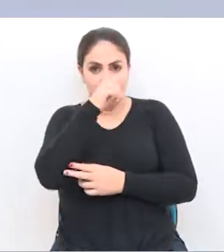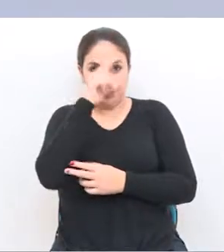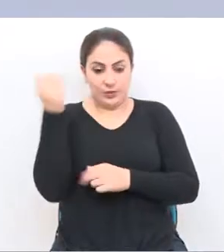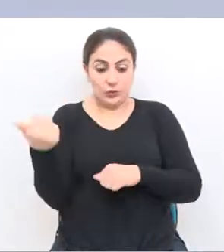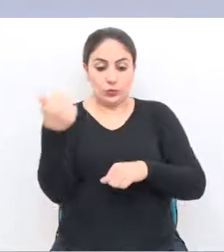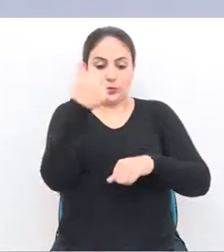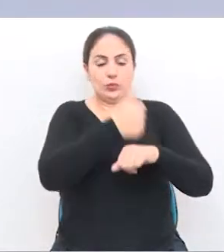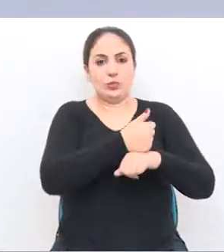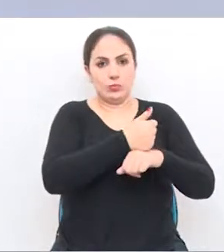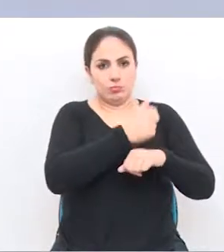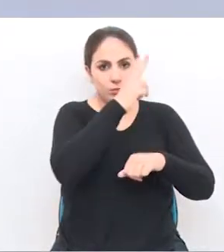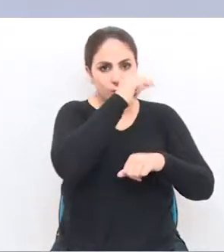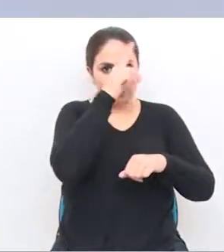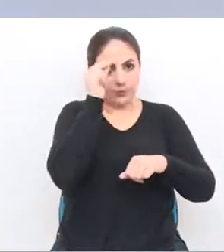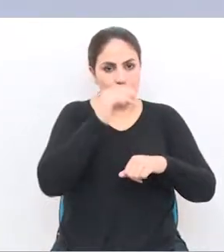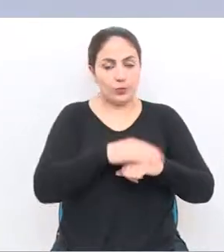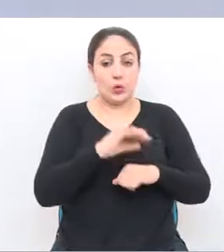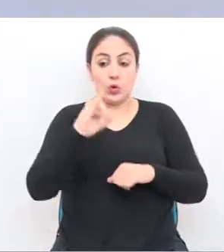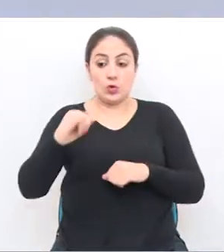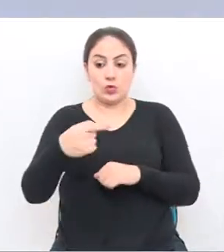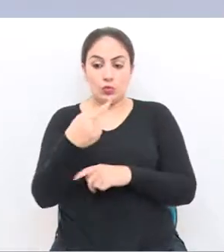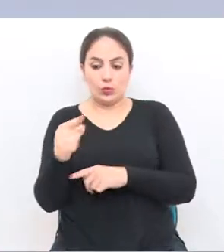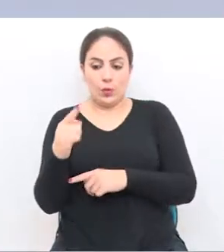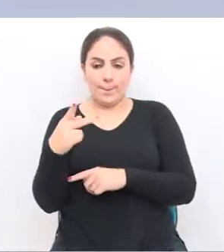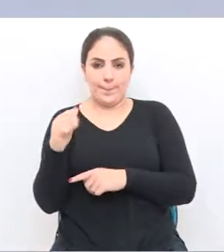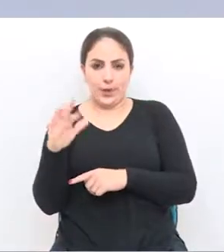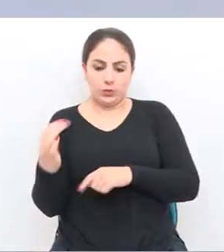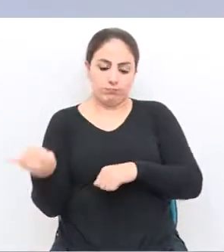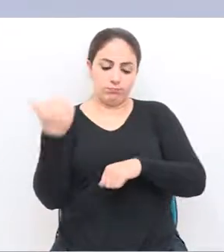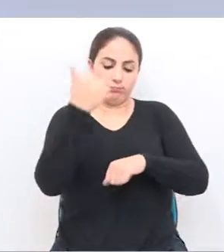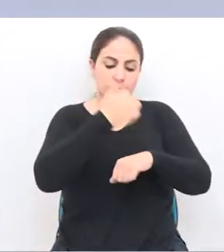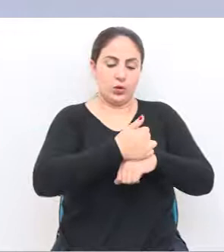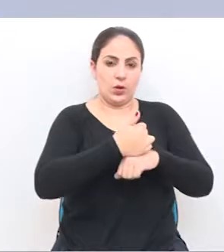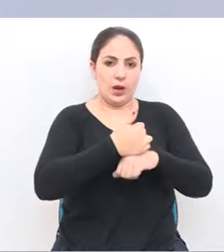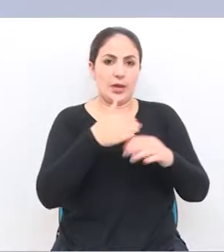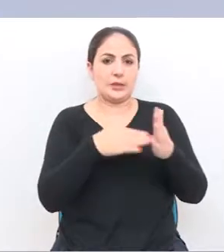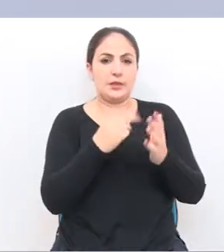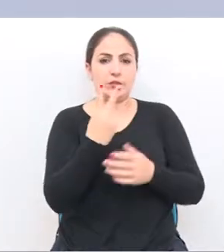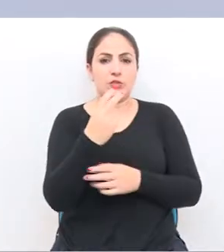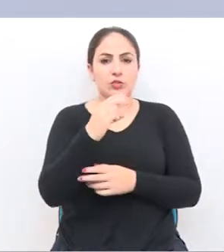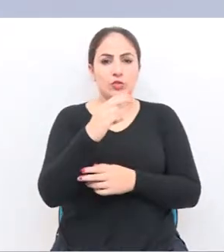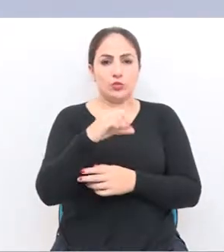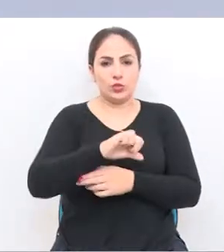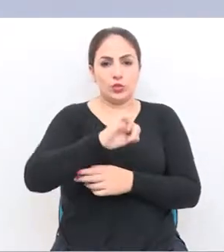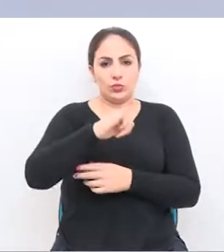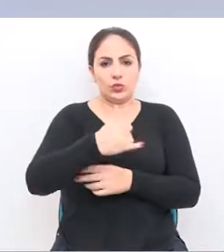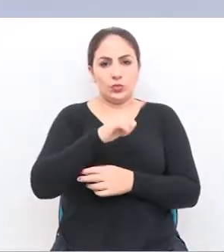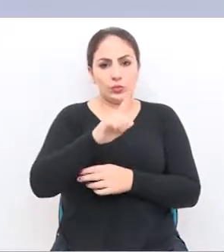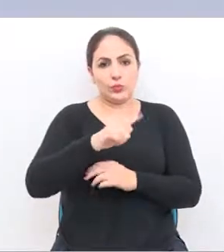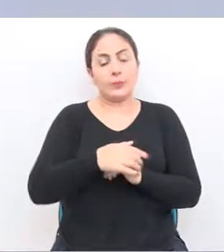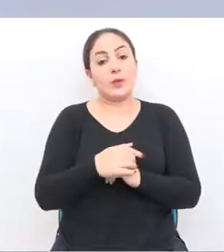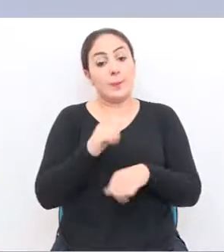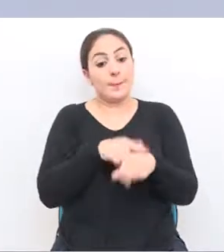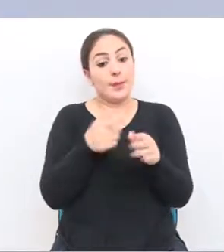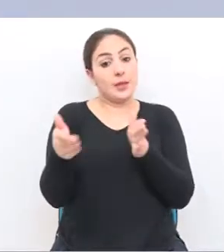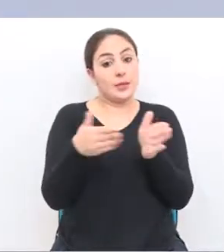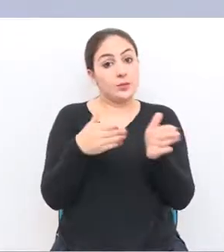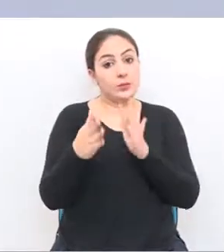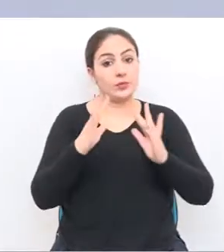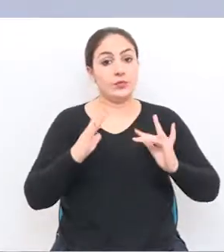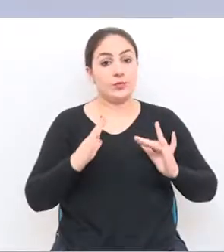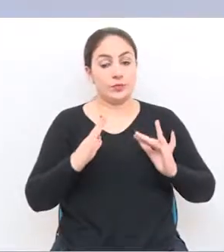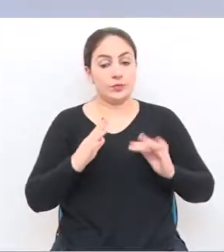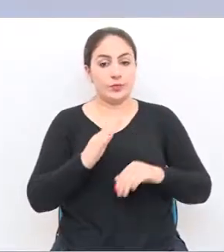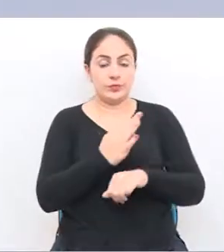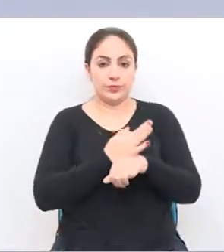Pedro Nunes fica à frente da Prefeitura até o dia 29 de julho, período em que Luciano estará em férias. No